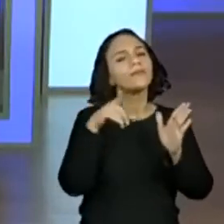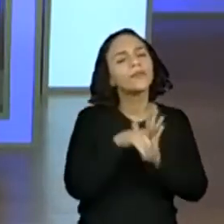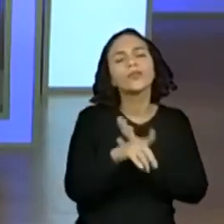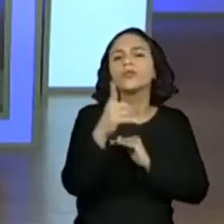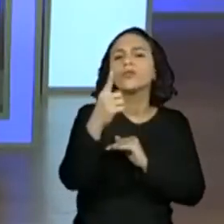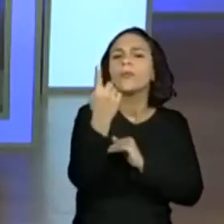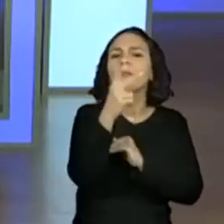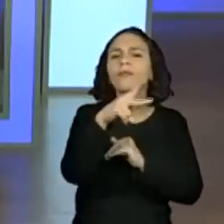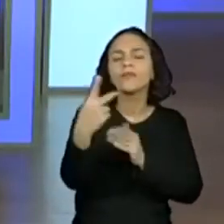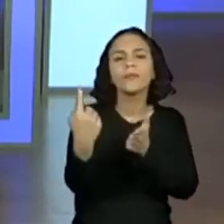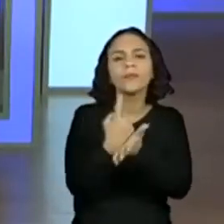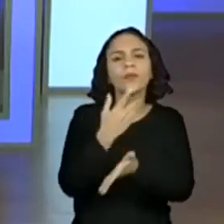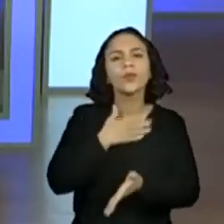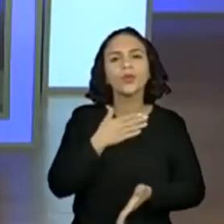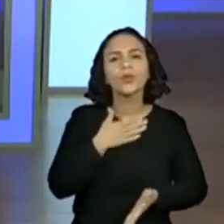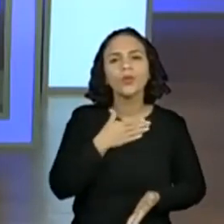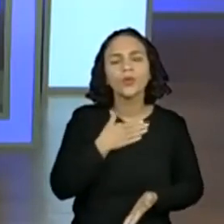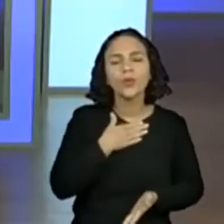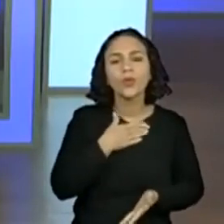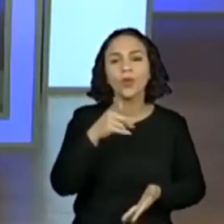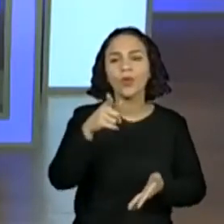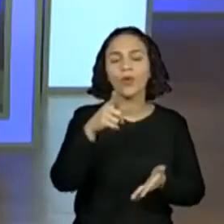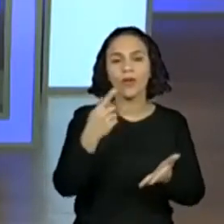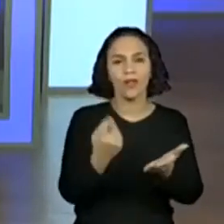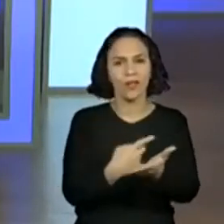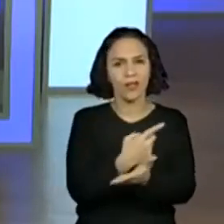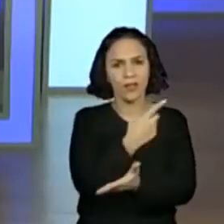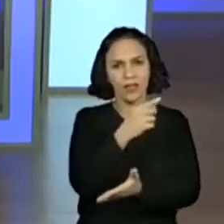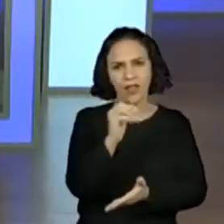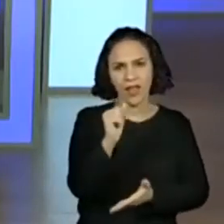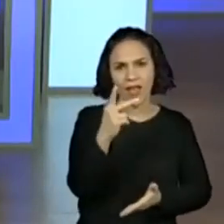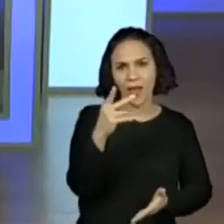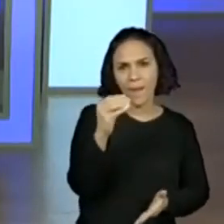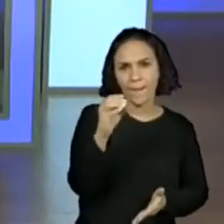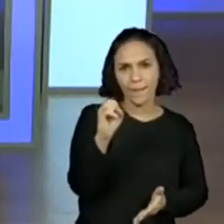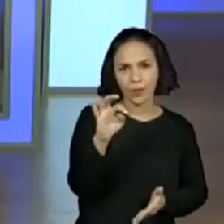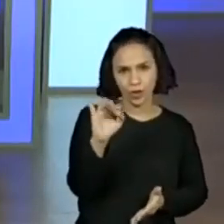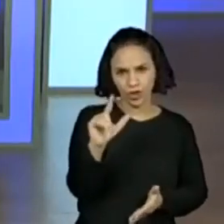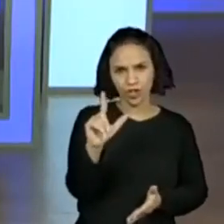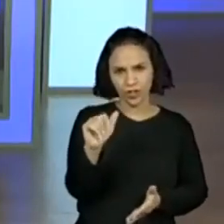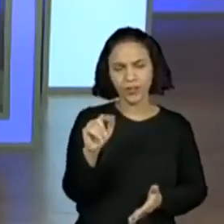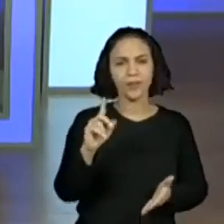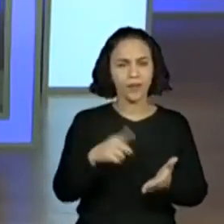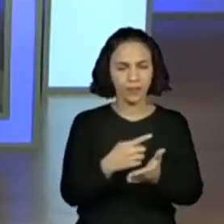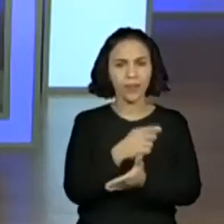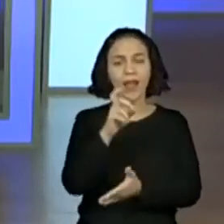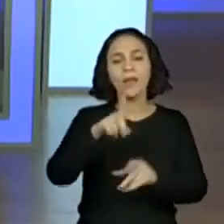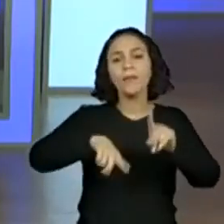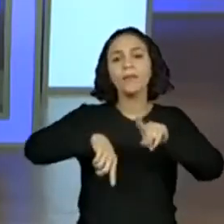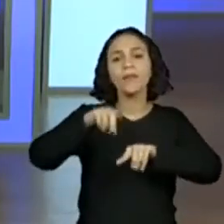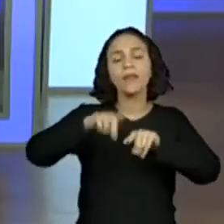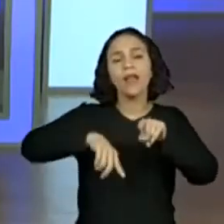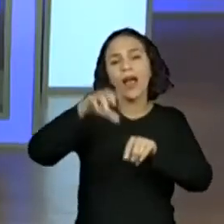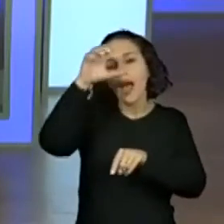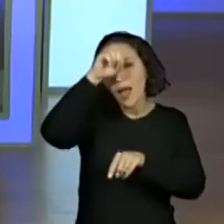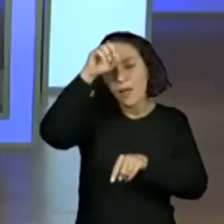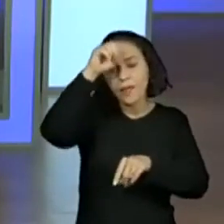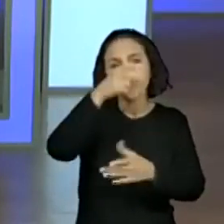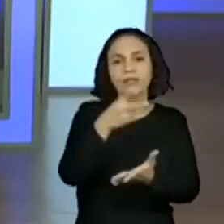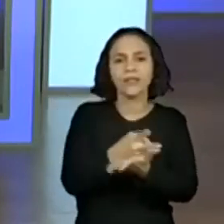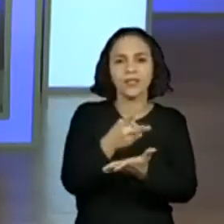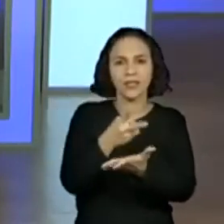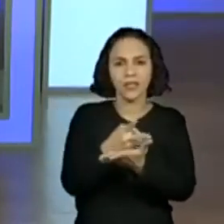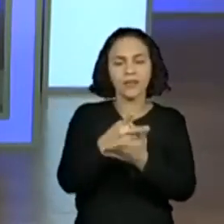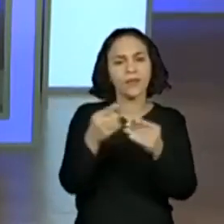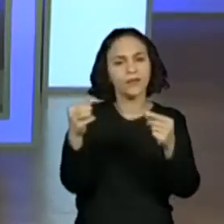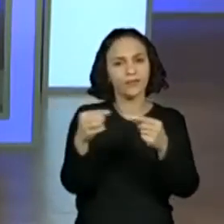professora, se não me engano, perguntando sobre a apostila, né? É o Aprender Sempre, tá? Então o material é o Aprender Sempre, volume 3 do quarto